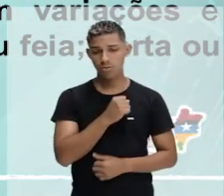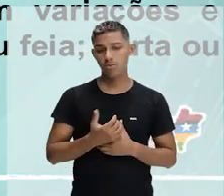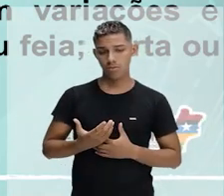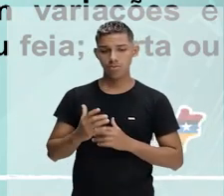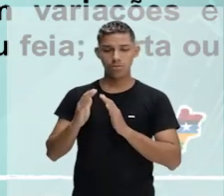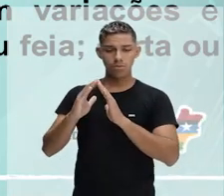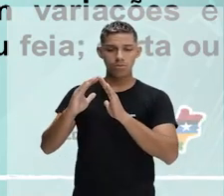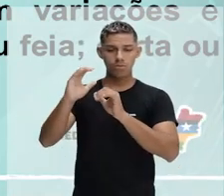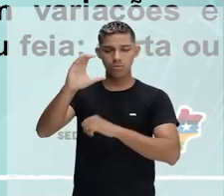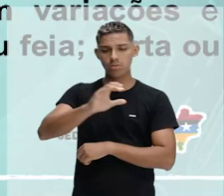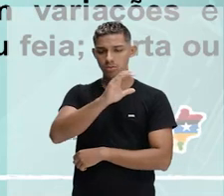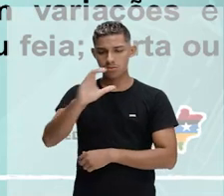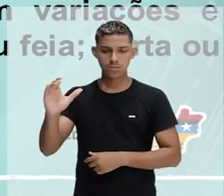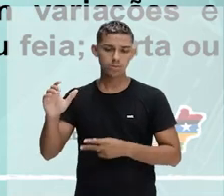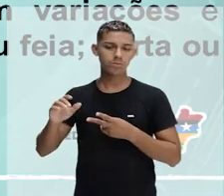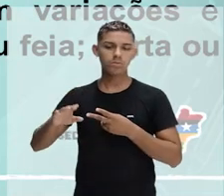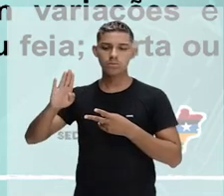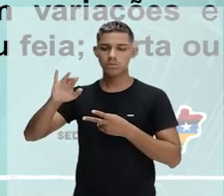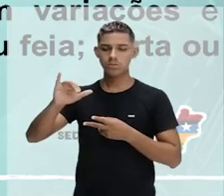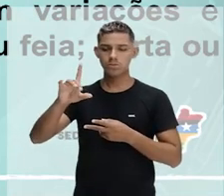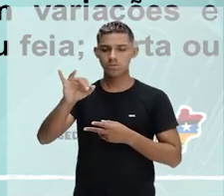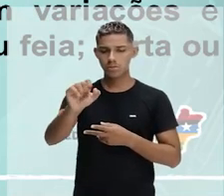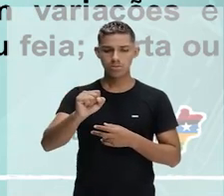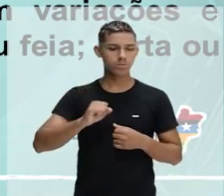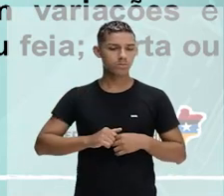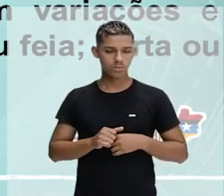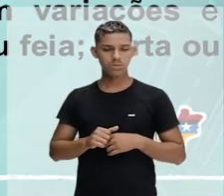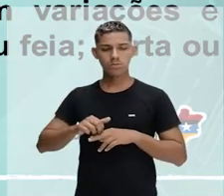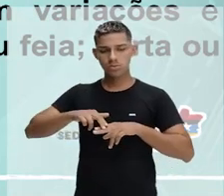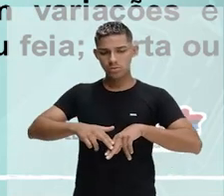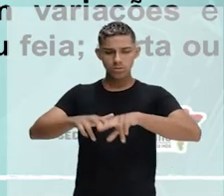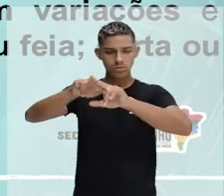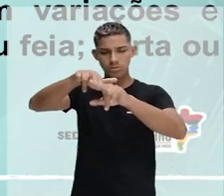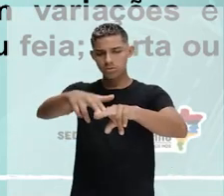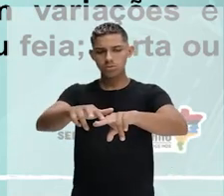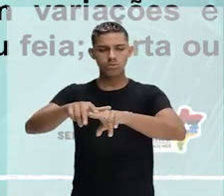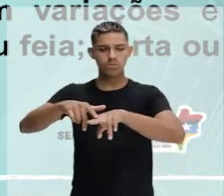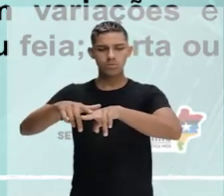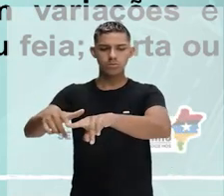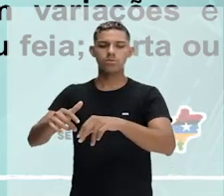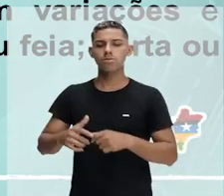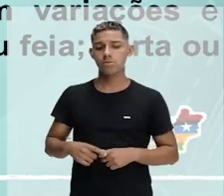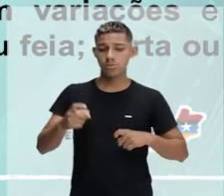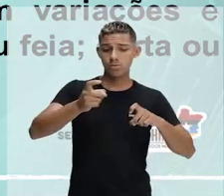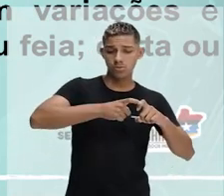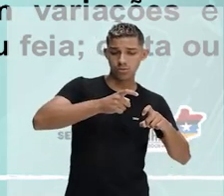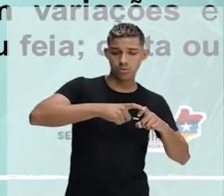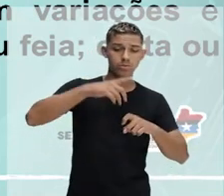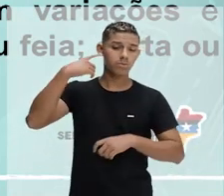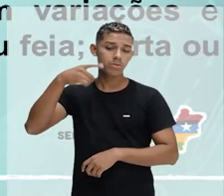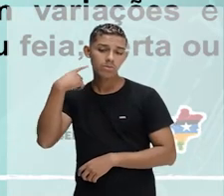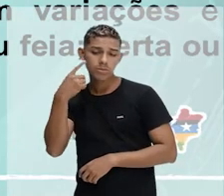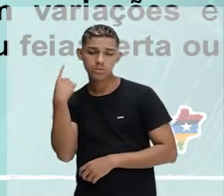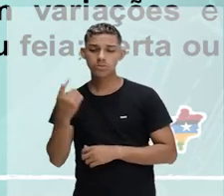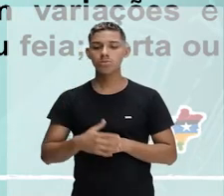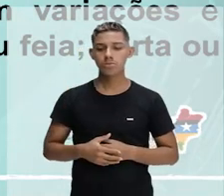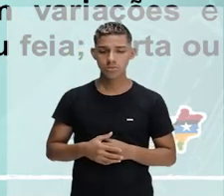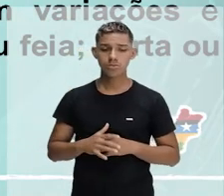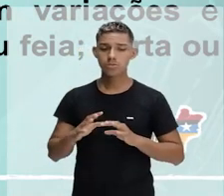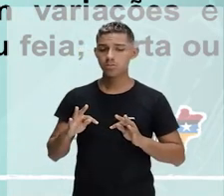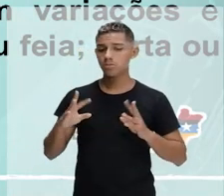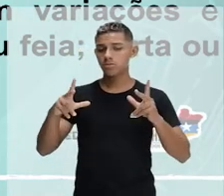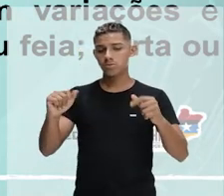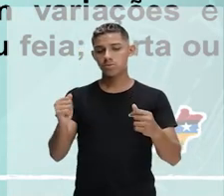os surfistas, os skatistas, os sambistas e os roqueiros, os médicos e os advogados, e assim por diante. É